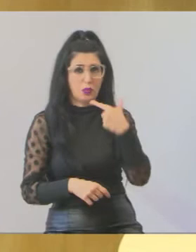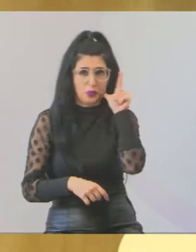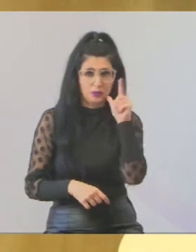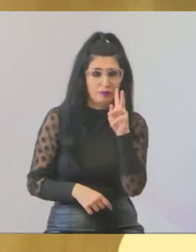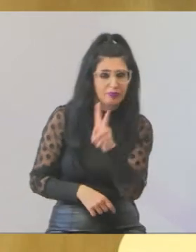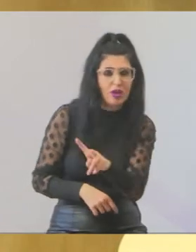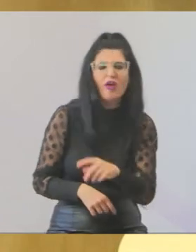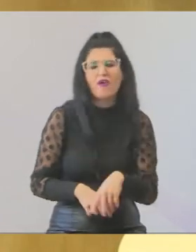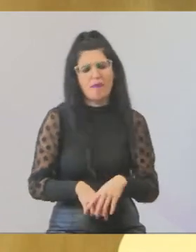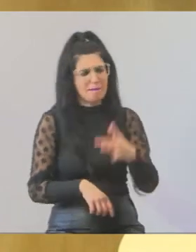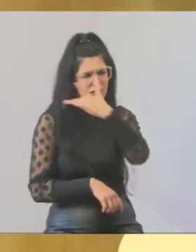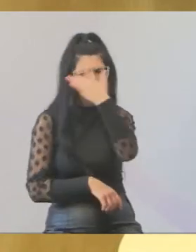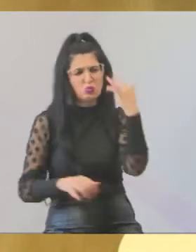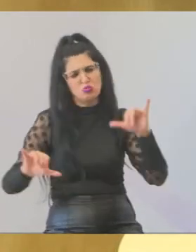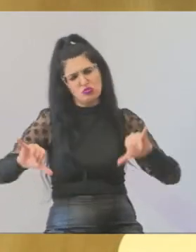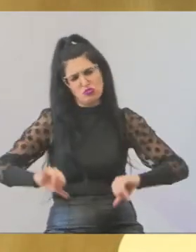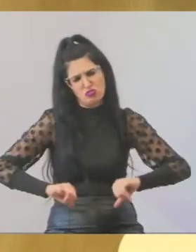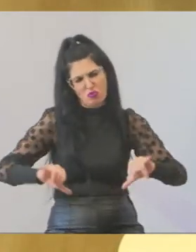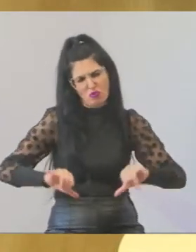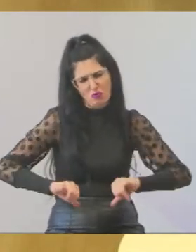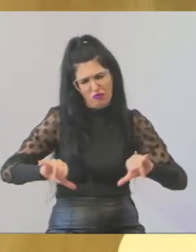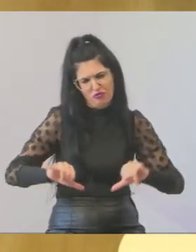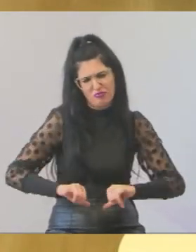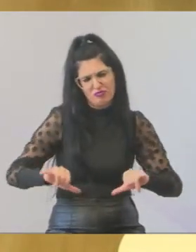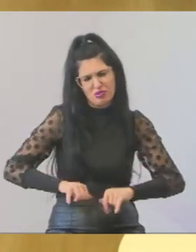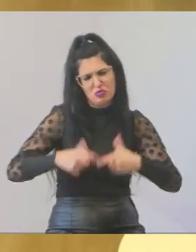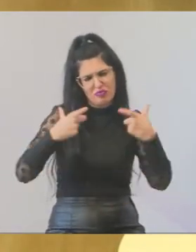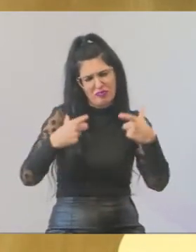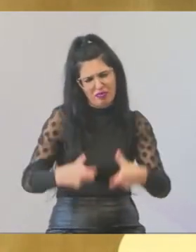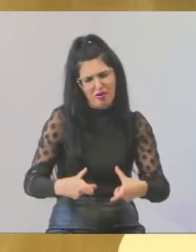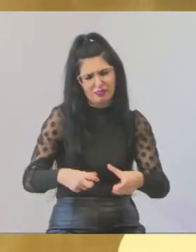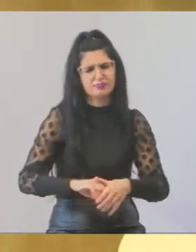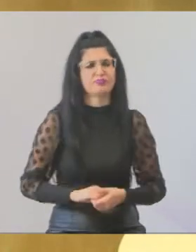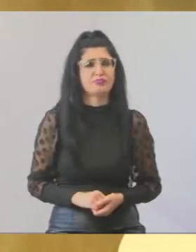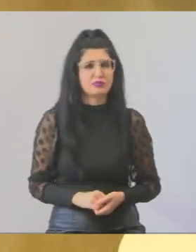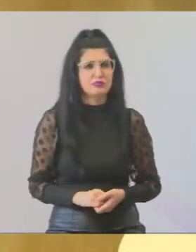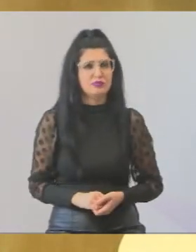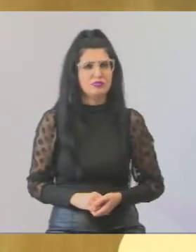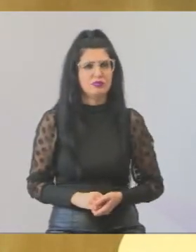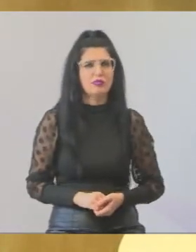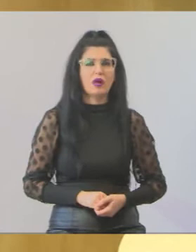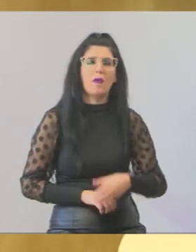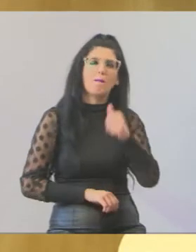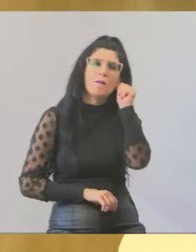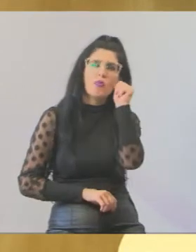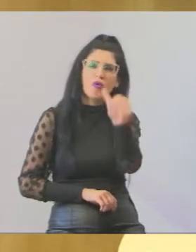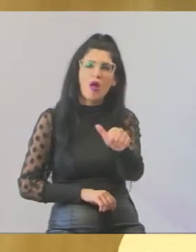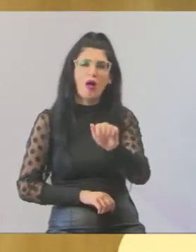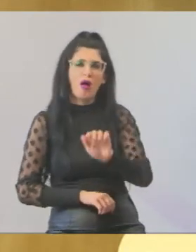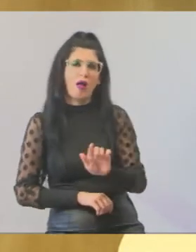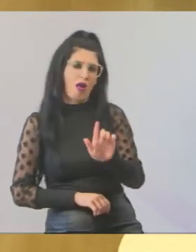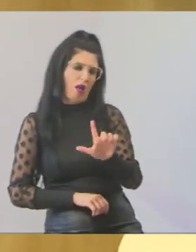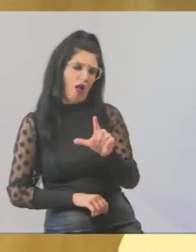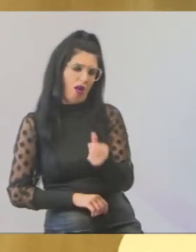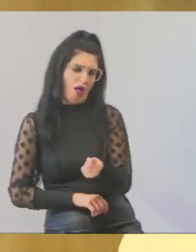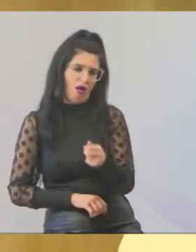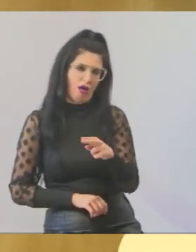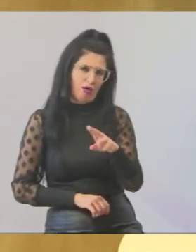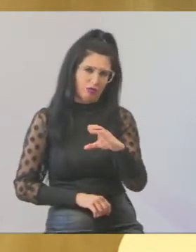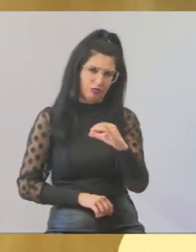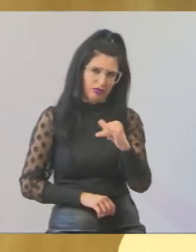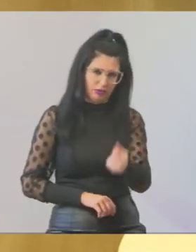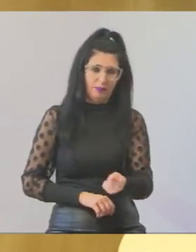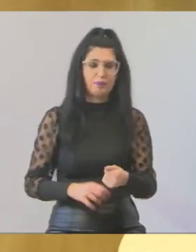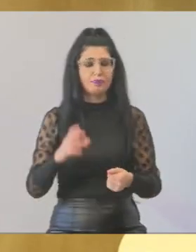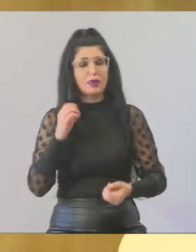daqueles moradores ali. E não posso deixar de falar aqui da moradora Graucia, que quando eu estive também em dezembro